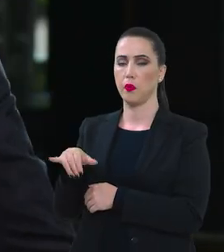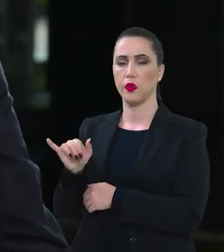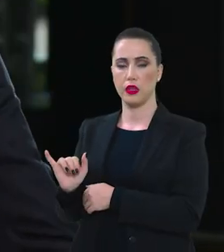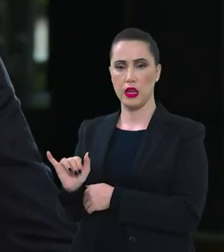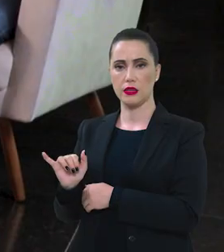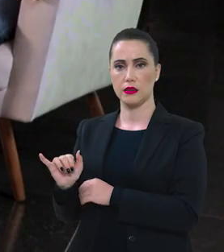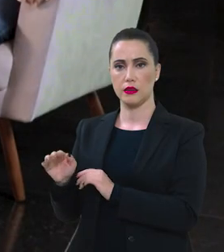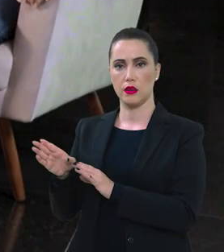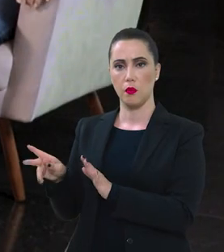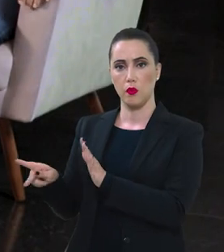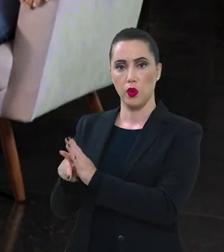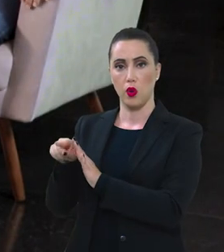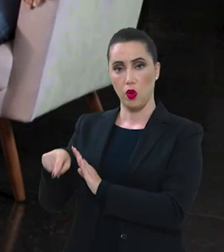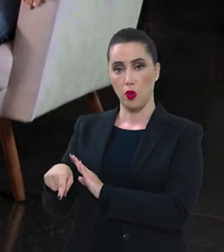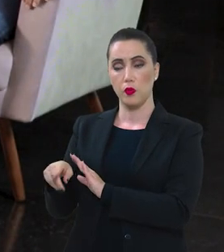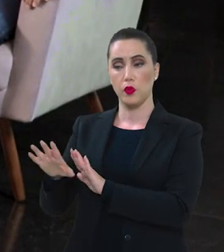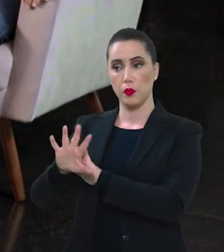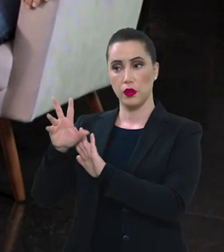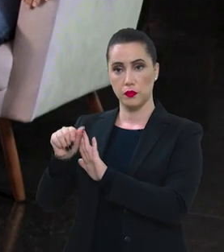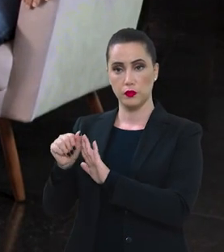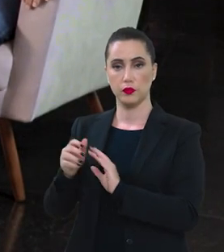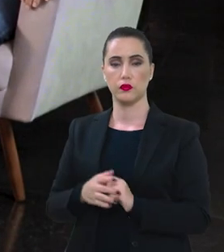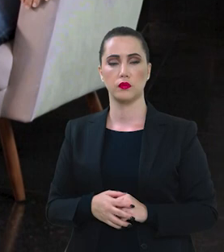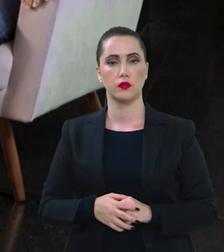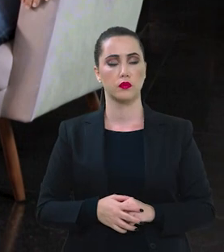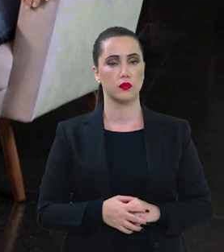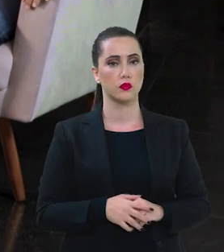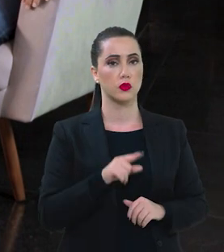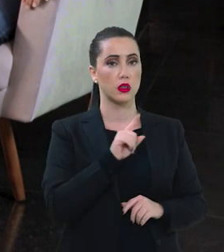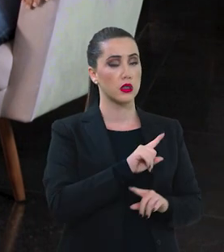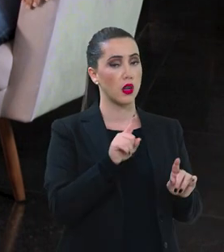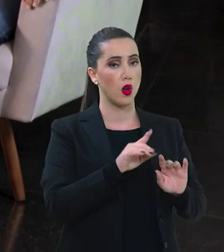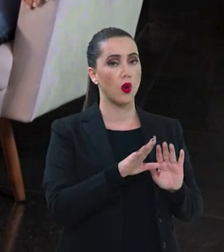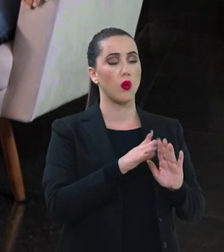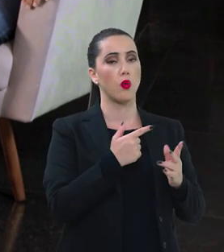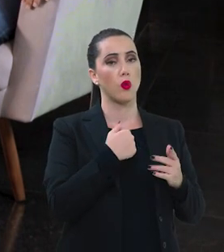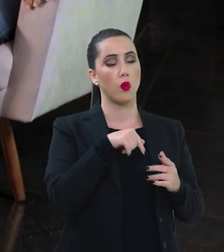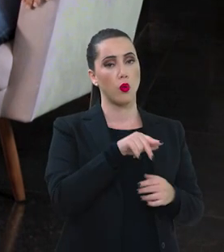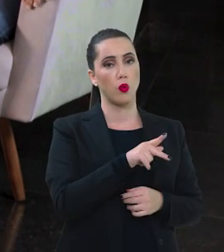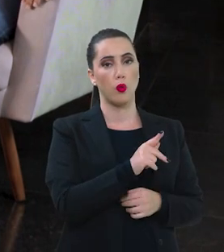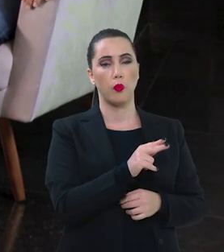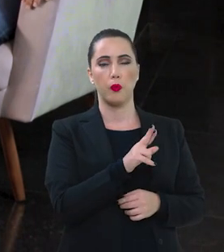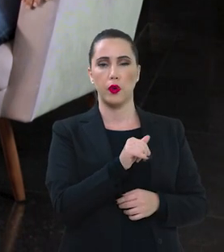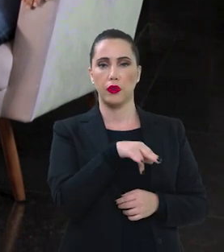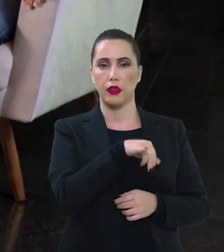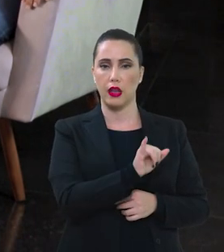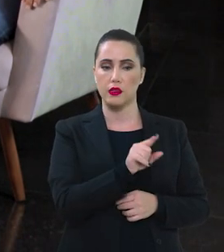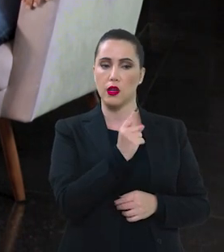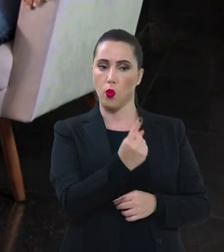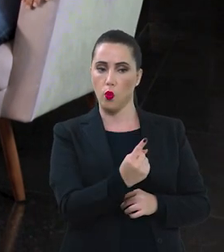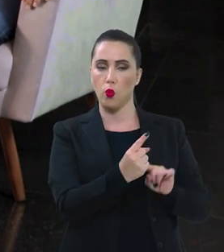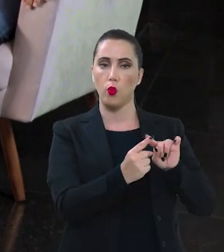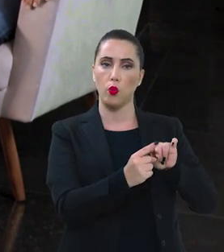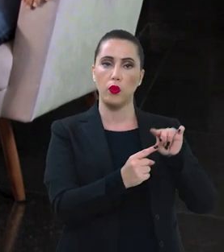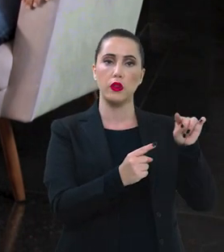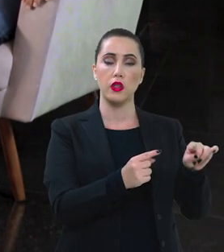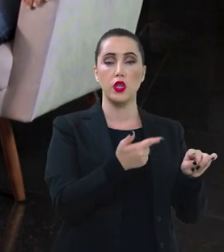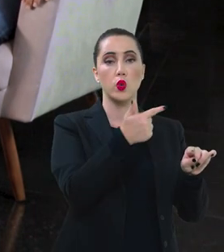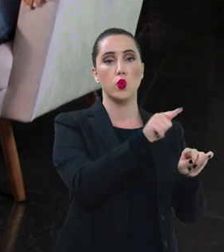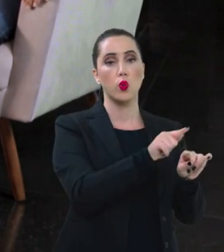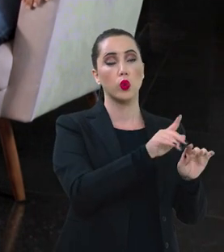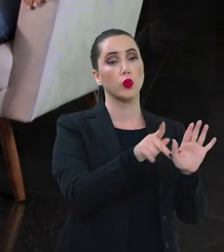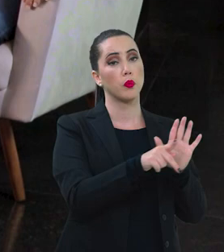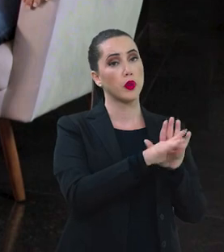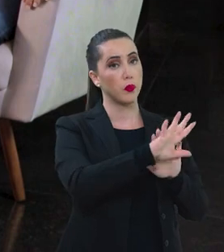a região amazônica? Não, o AMAS, ele é para além do PRONAS. É para além do PRONAS. Mas o